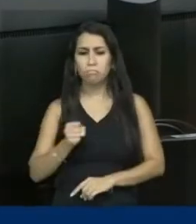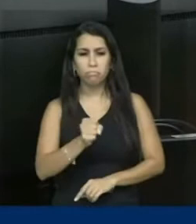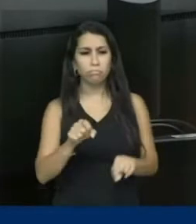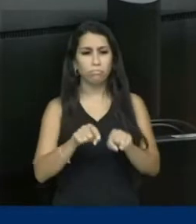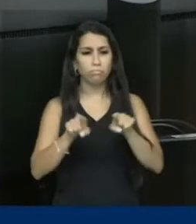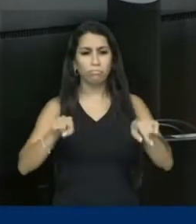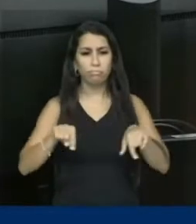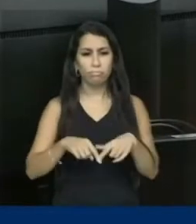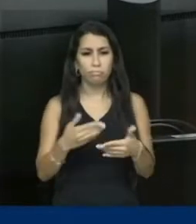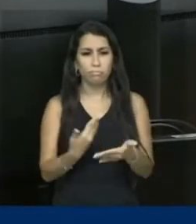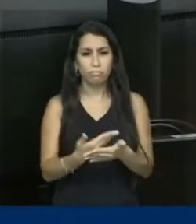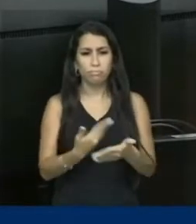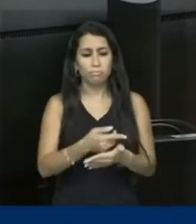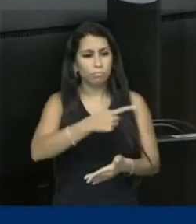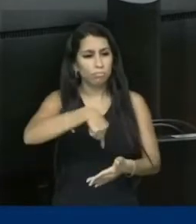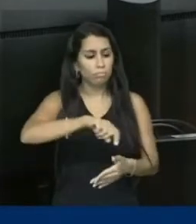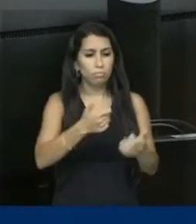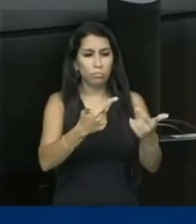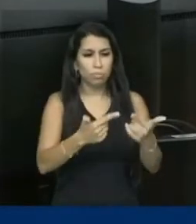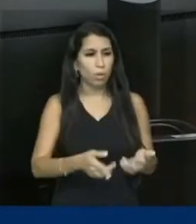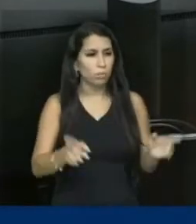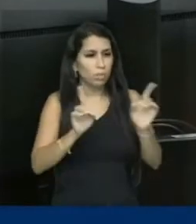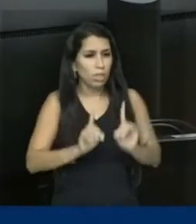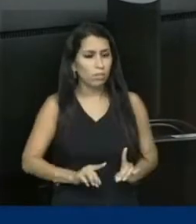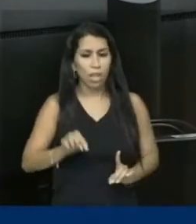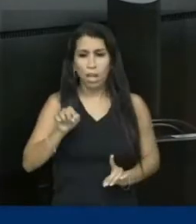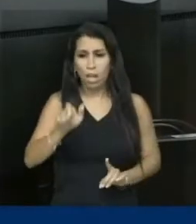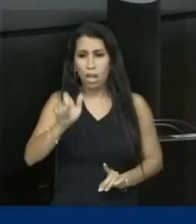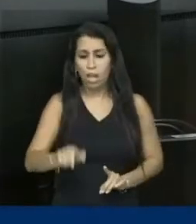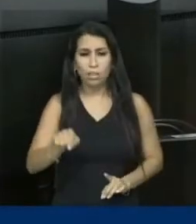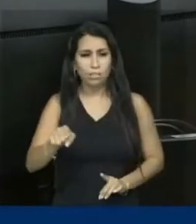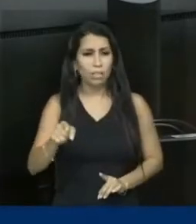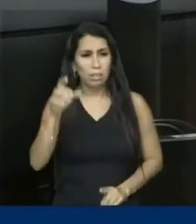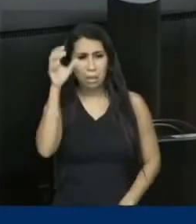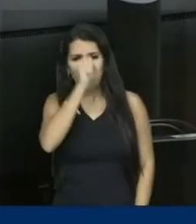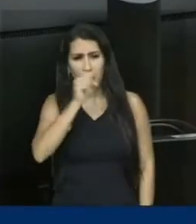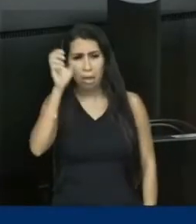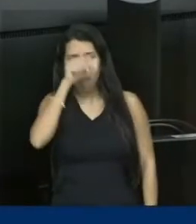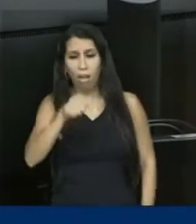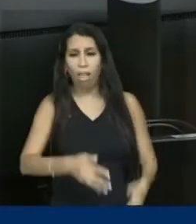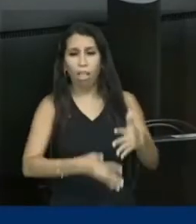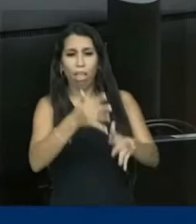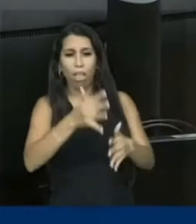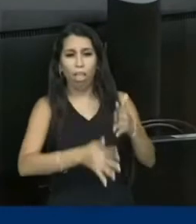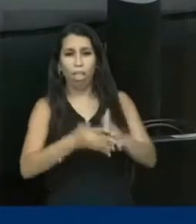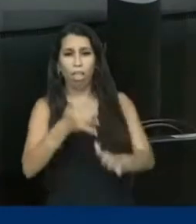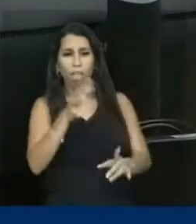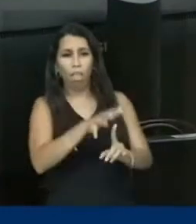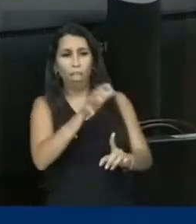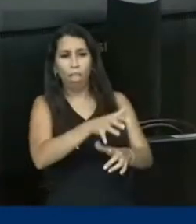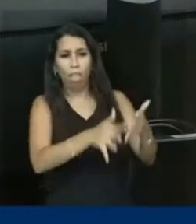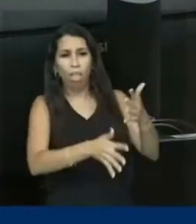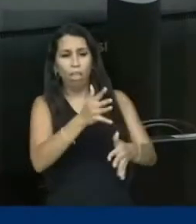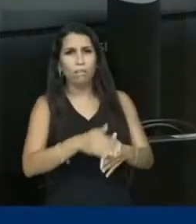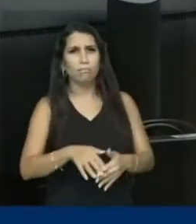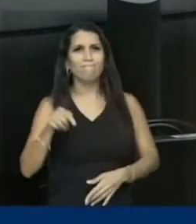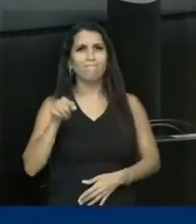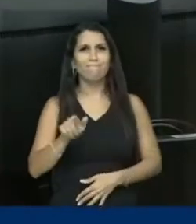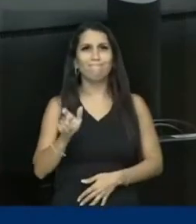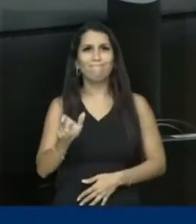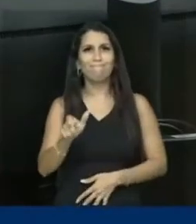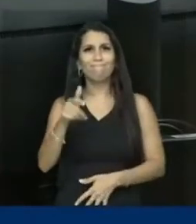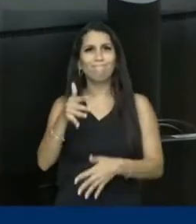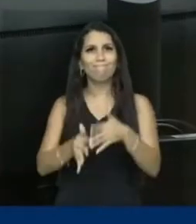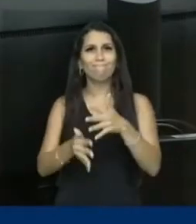sala de alunos sem deficiência. Ela não aprendia, ela atrapalhava, entre aspas. Essa palavra,